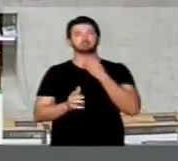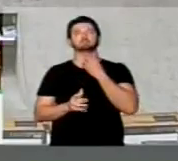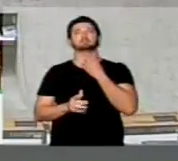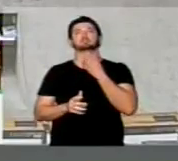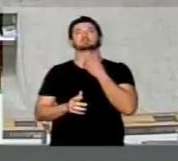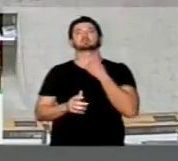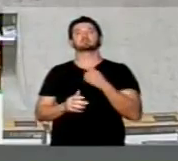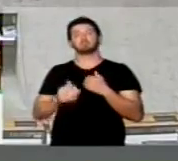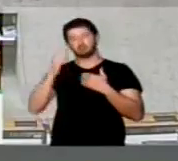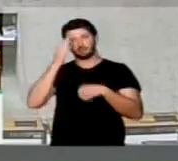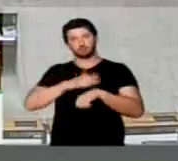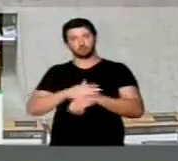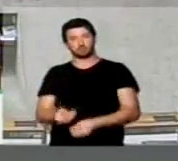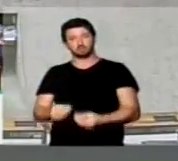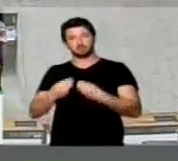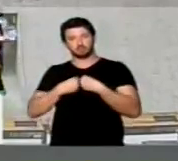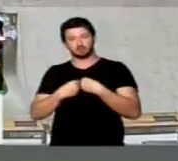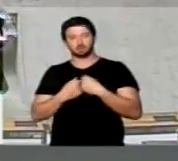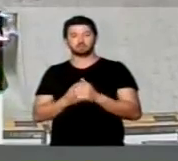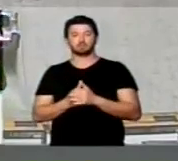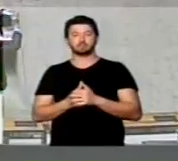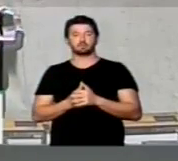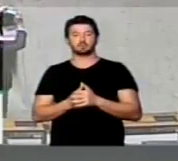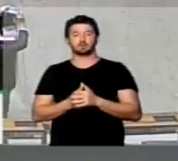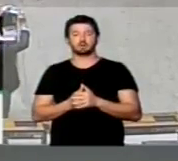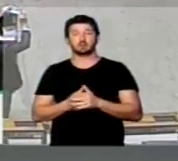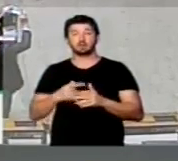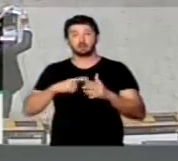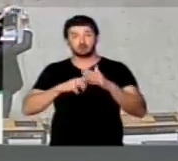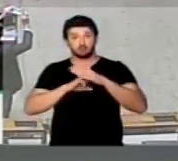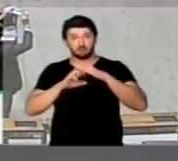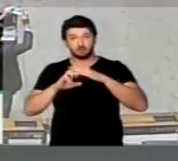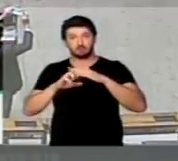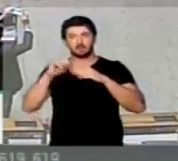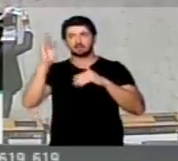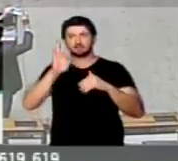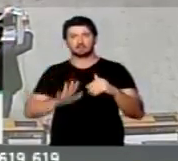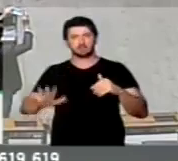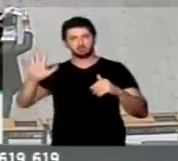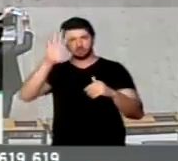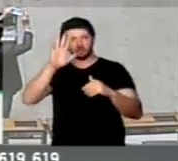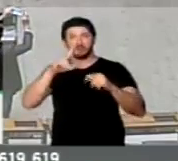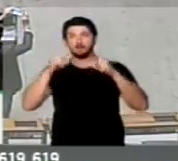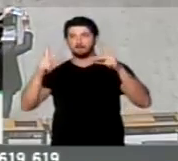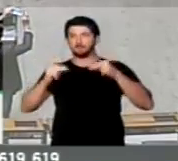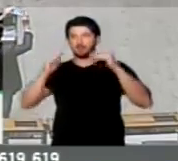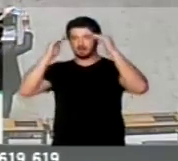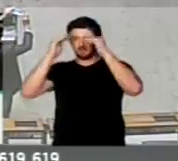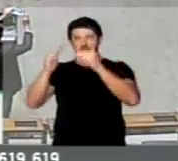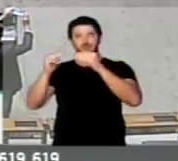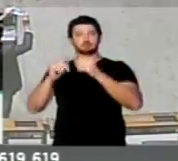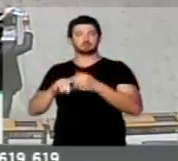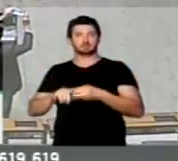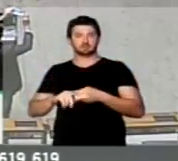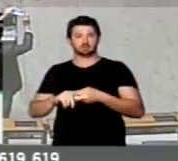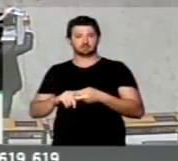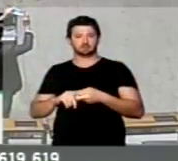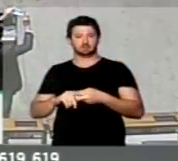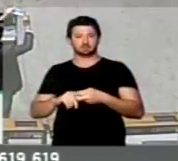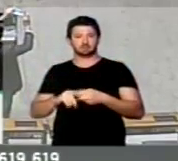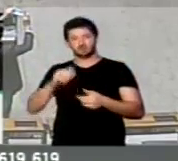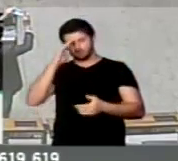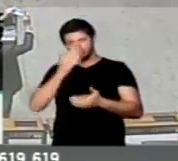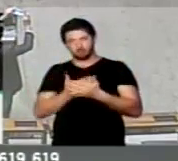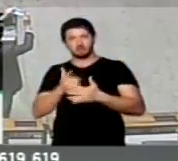pelo tempo. Se tem uma empresa nacional que merece o respeito e tinha